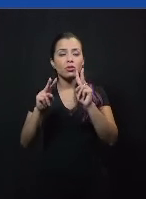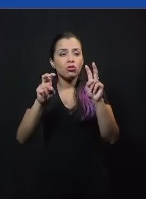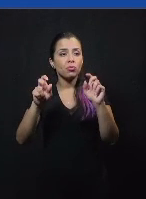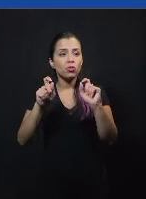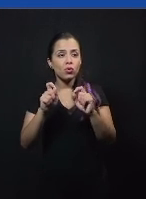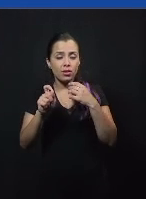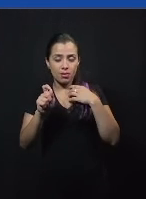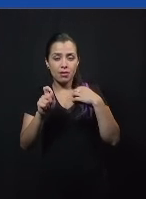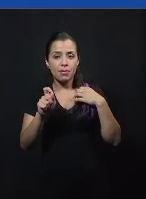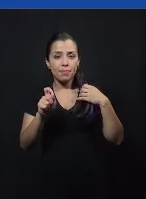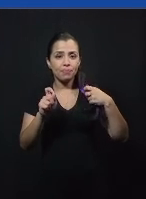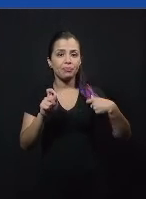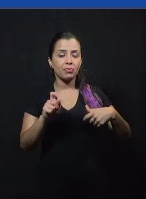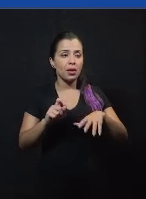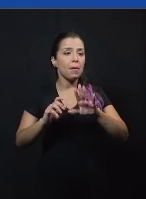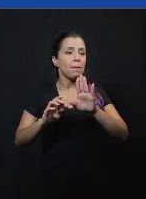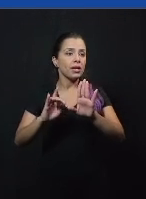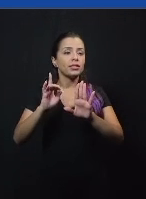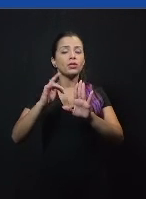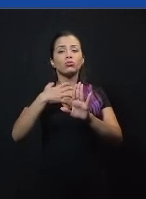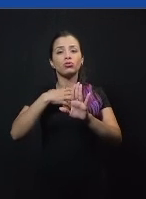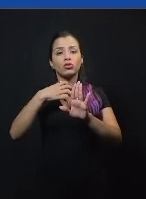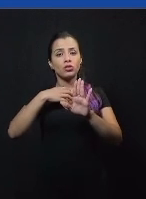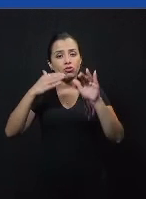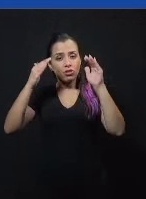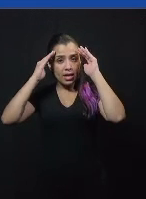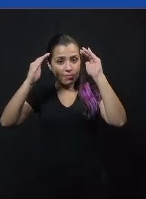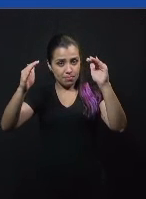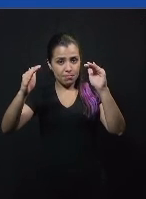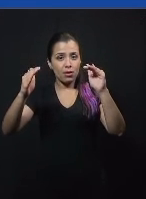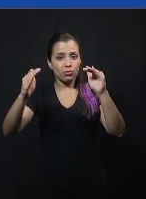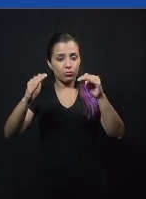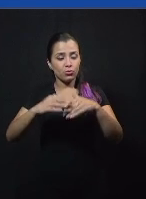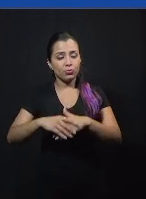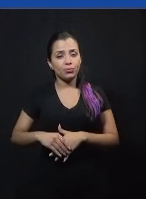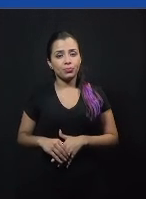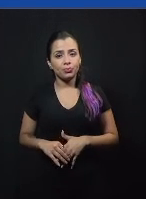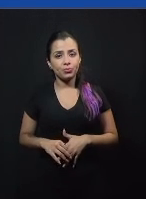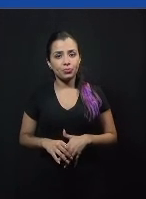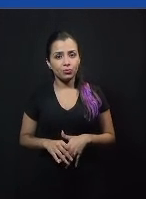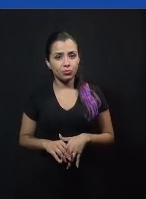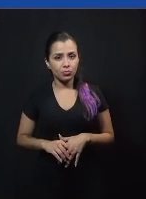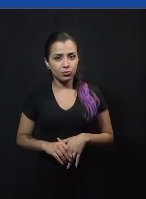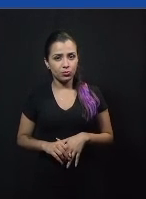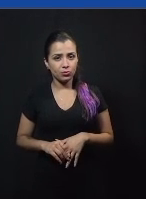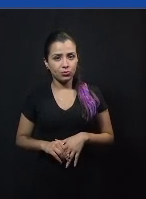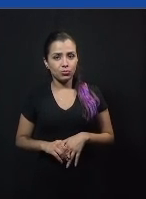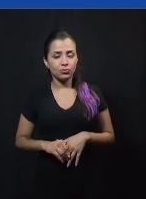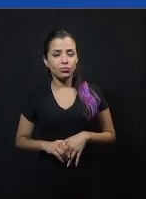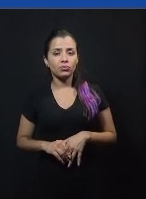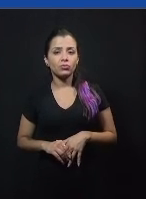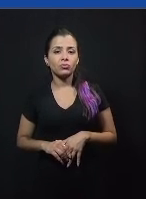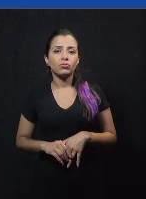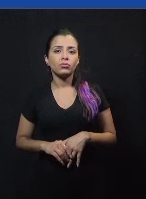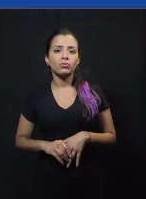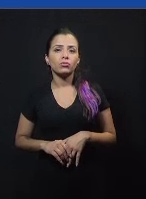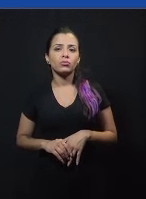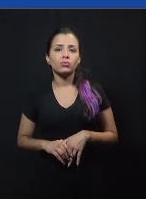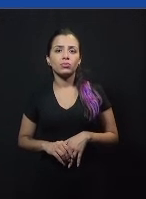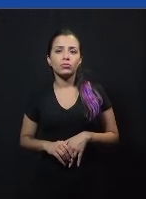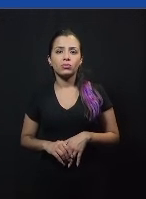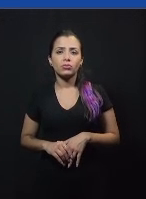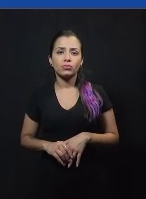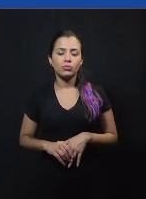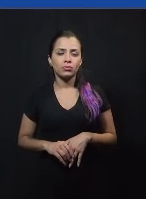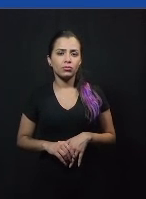talvez não esteja estendendo esse respeito que você merece então inclusive assim um dos motivos que a gente privilegia esse modelo